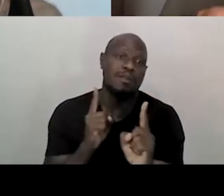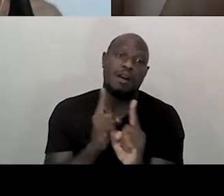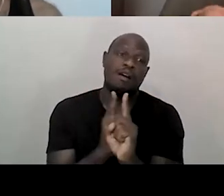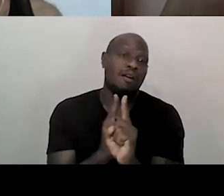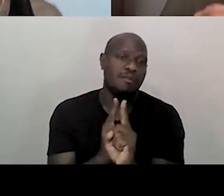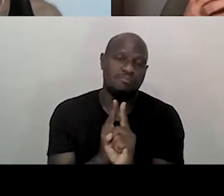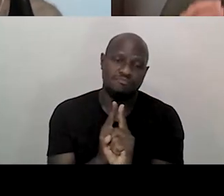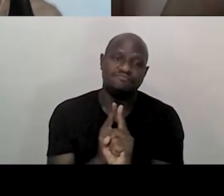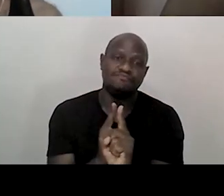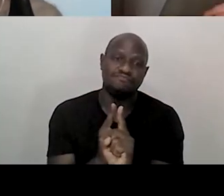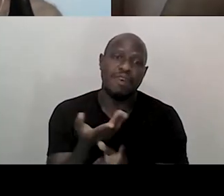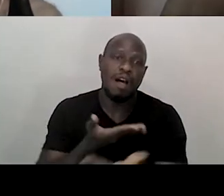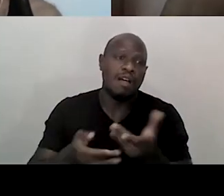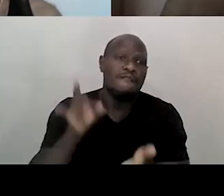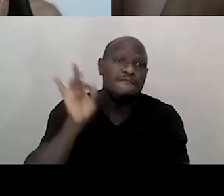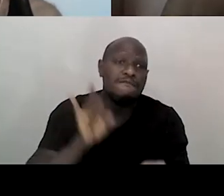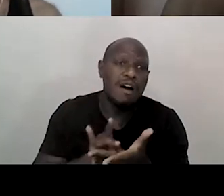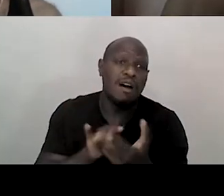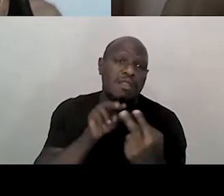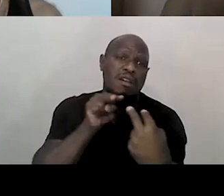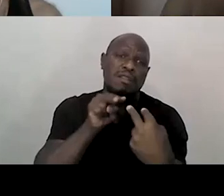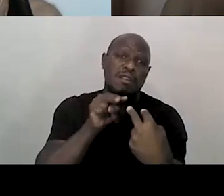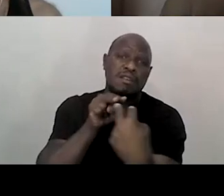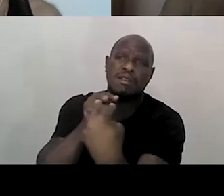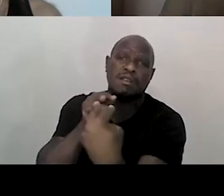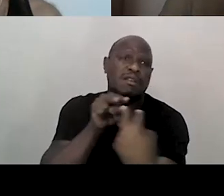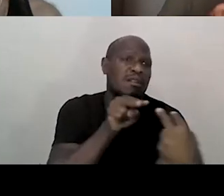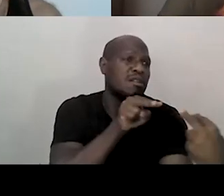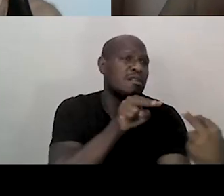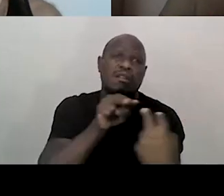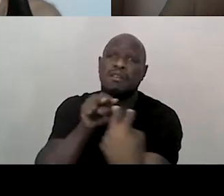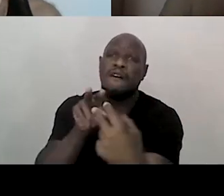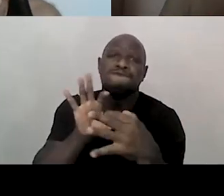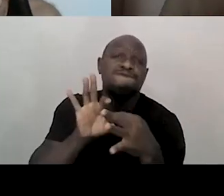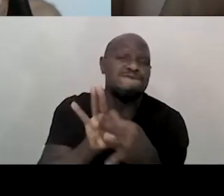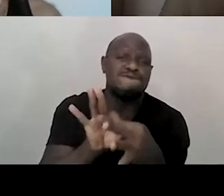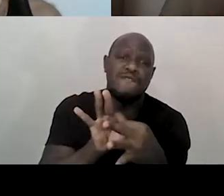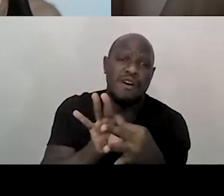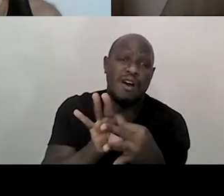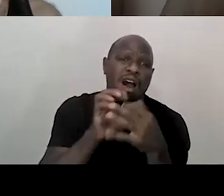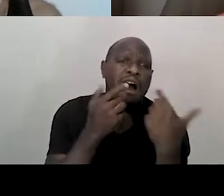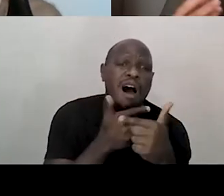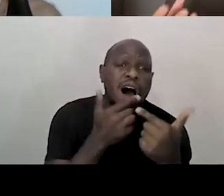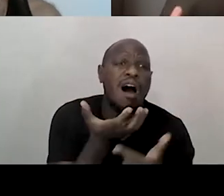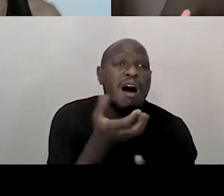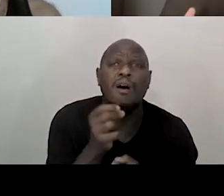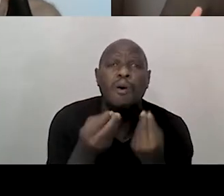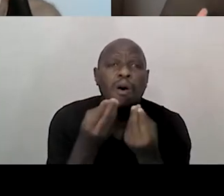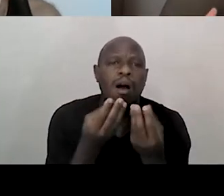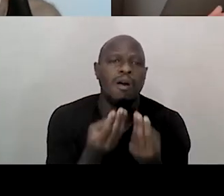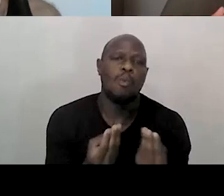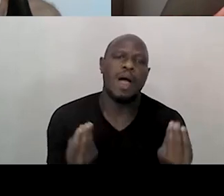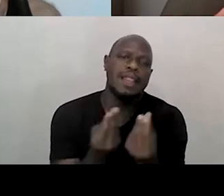sobretudo a relação verdadeira que se estabelece entre as pessoas e o riso que se busca é um riso de qualidade,